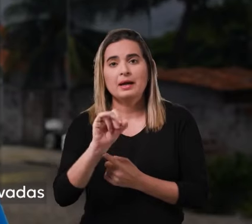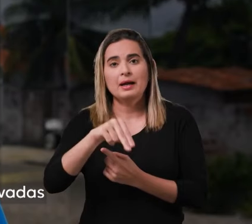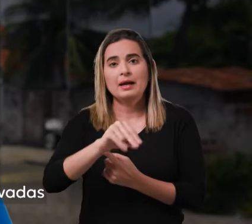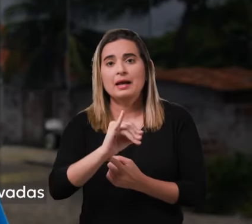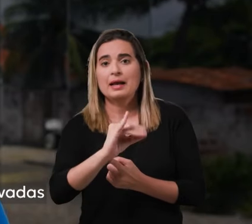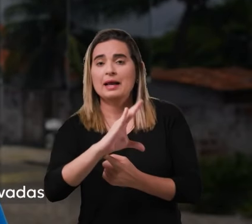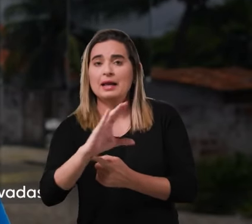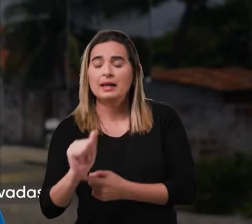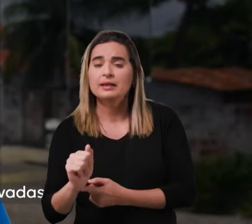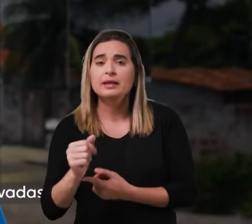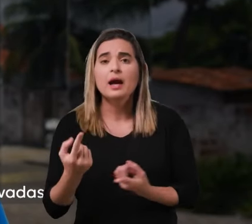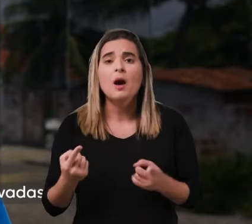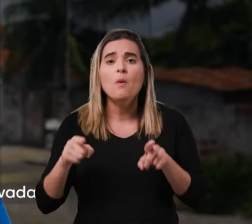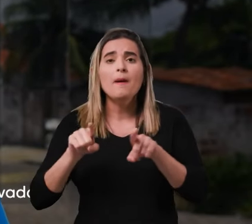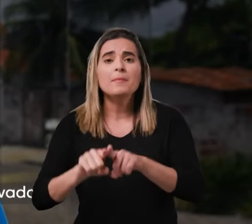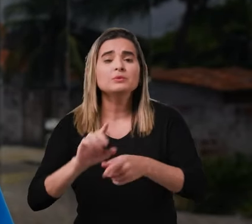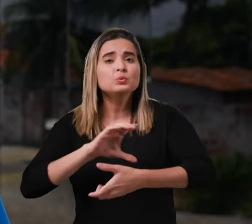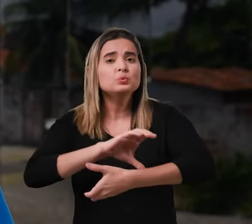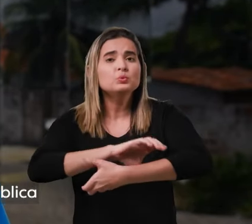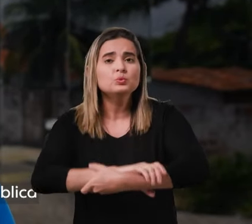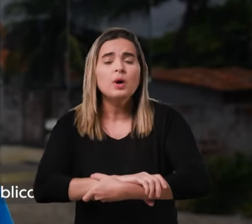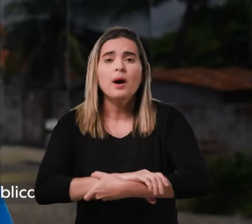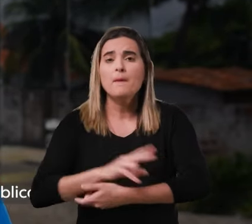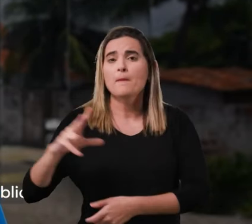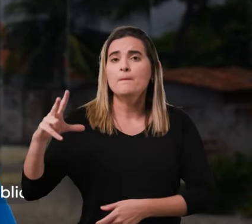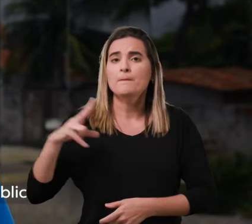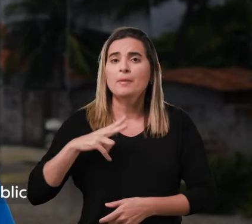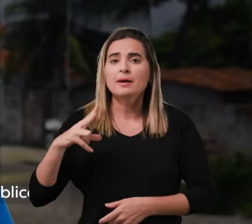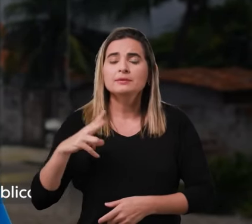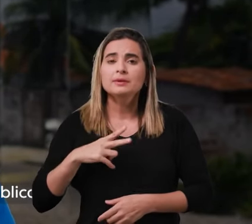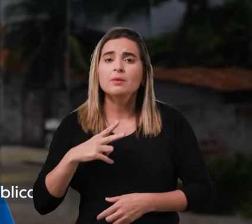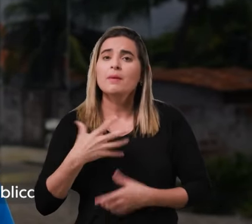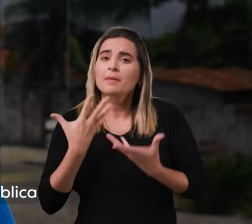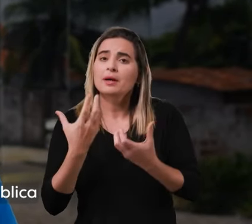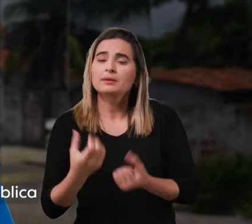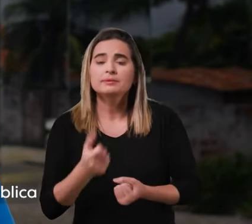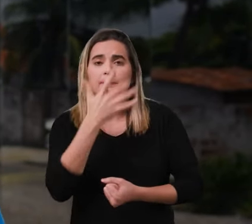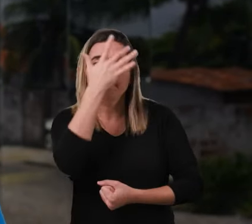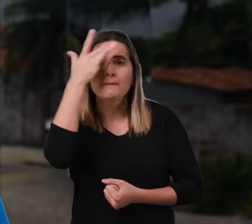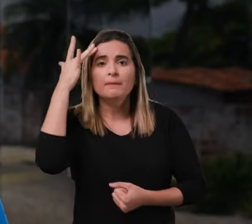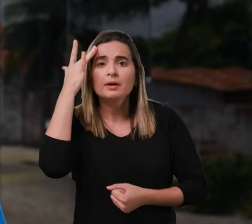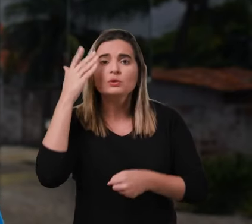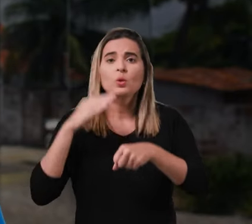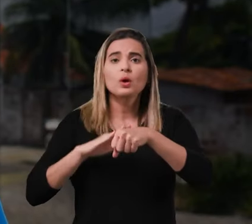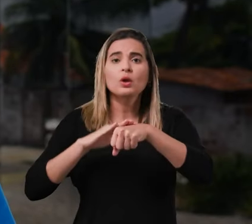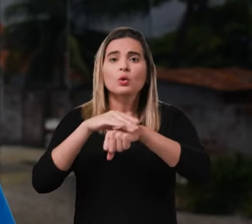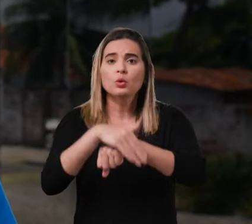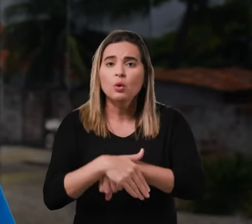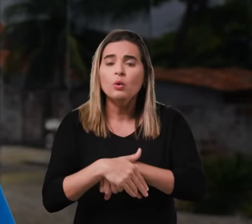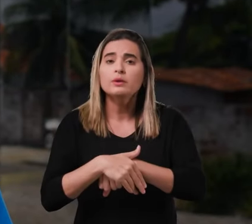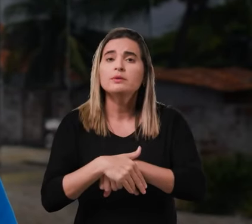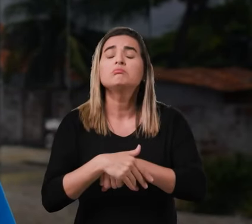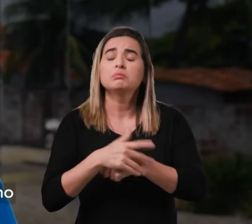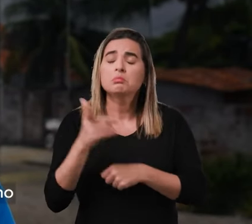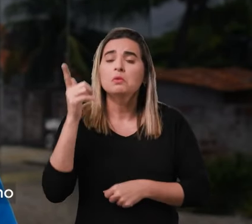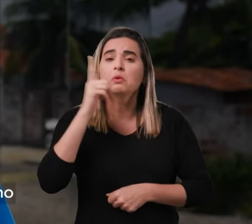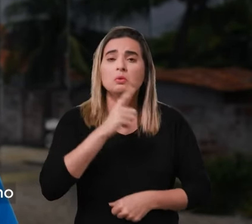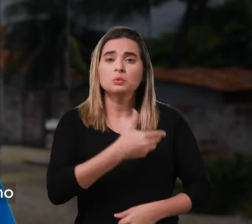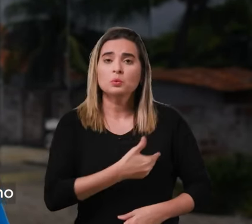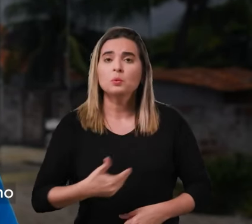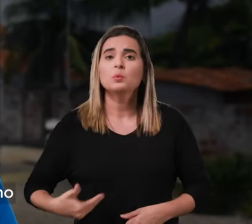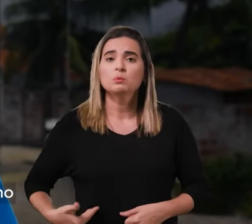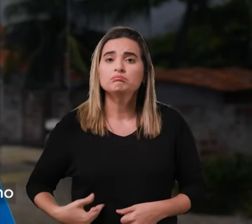parcerias com clínicas privadas para receberem pacientes da rede pública no horário noturno. Esse é um